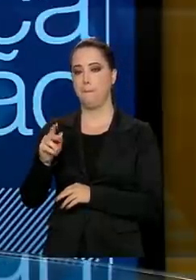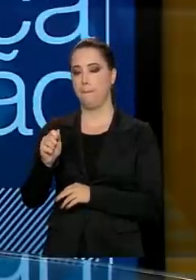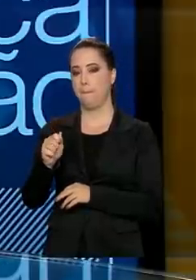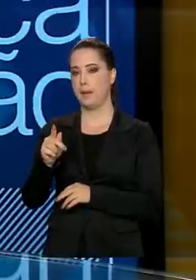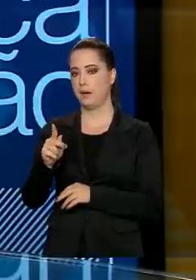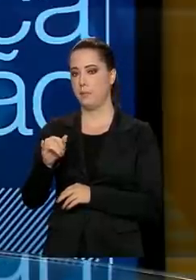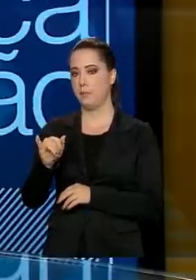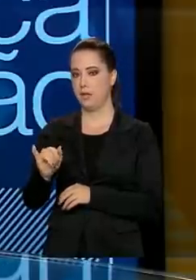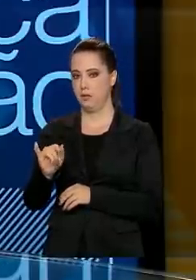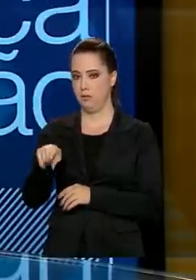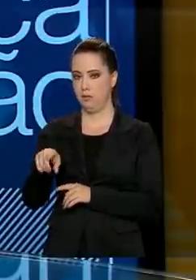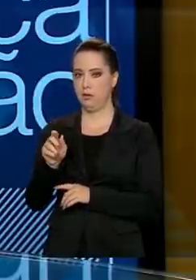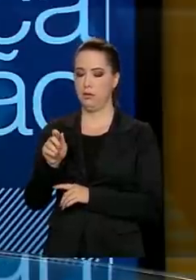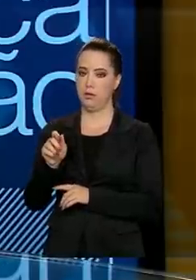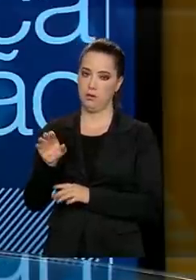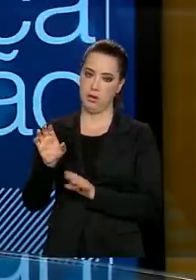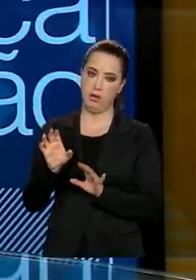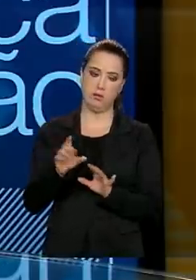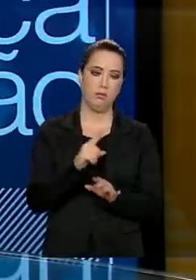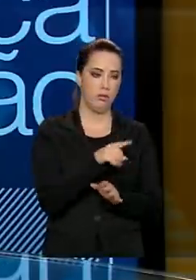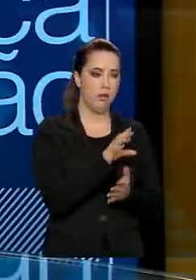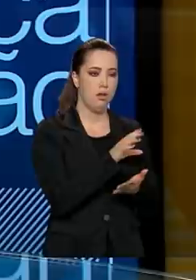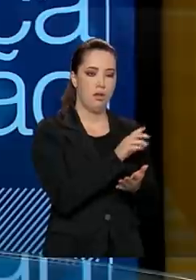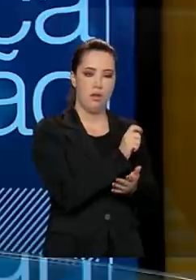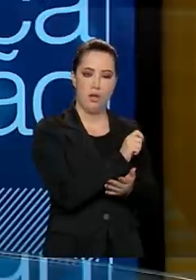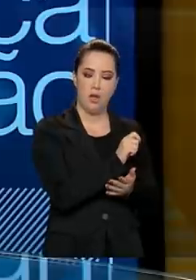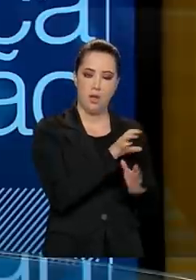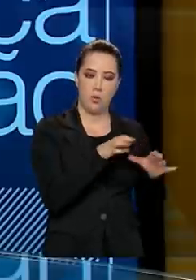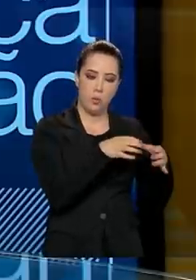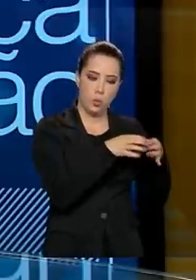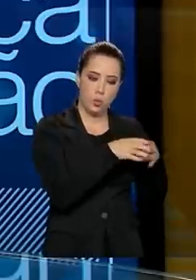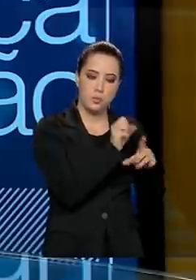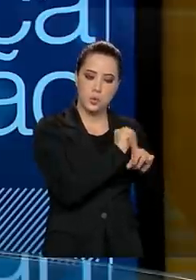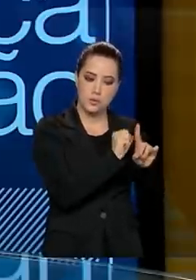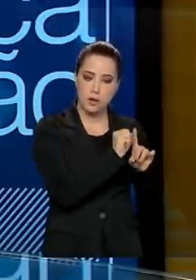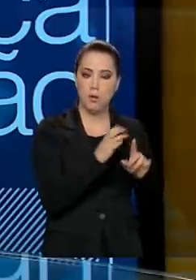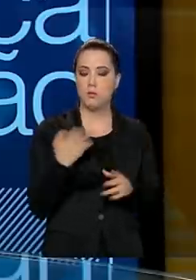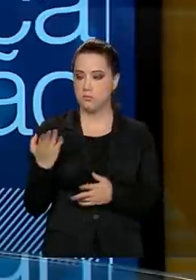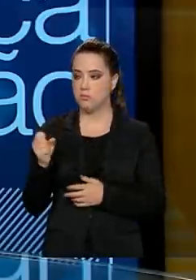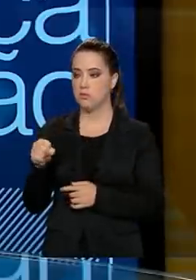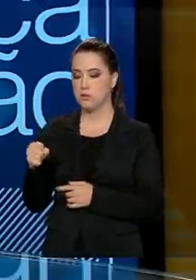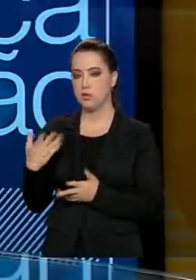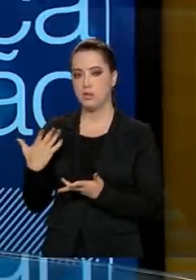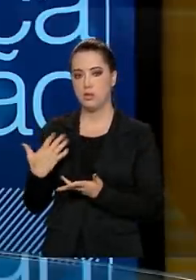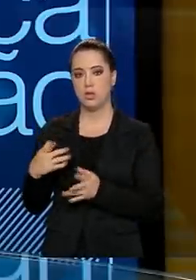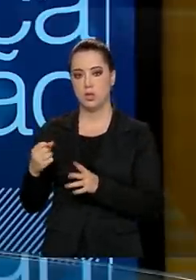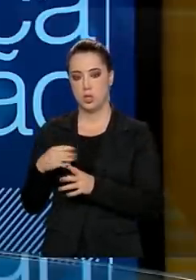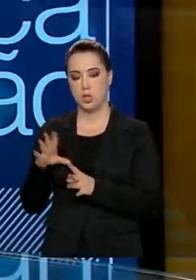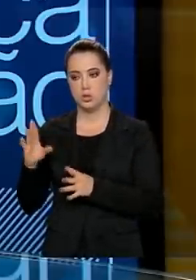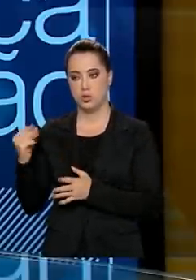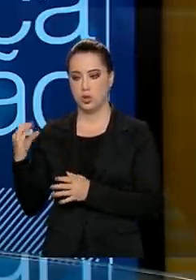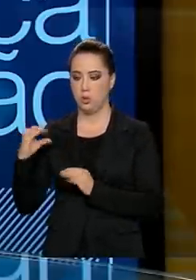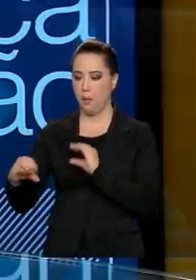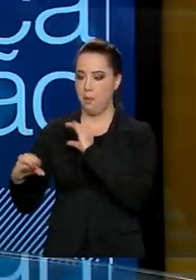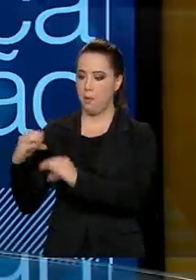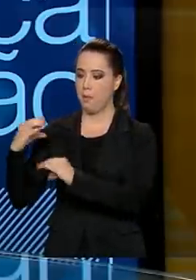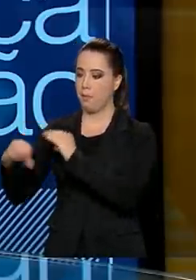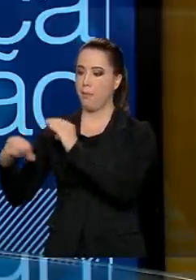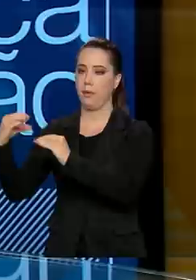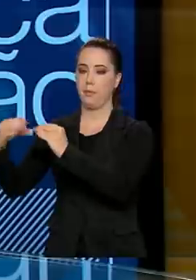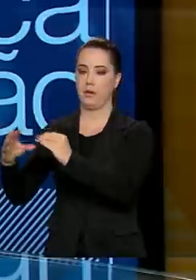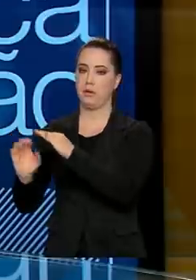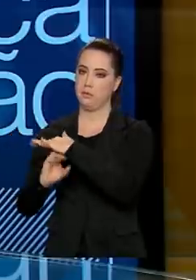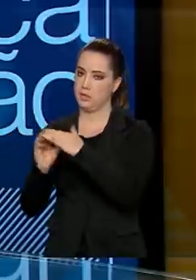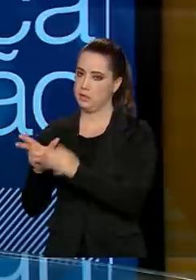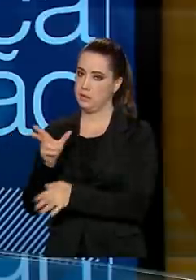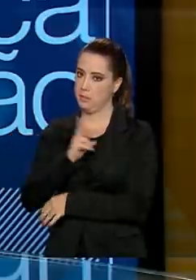social. organização social, onde o Ministério da Educação e o MCT, que aportam recurso, e o setor privado, que tem